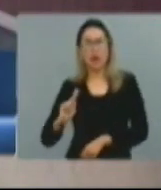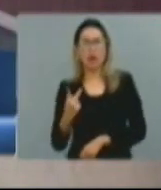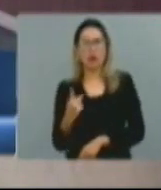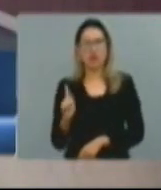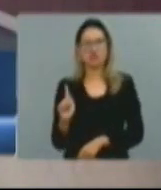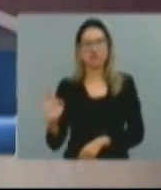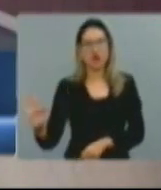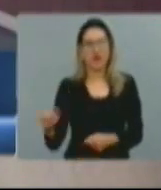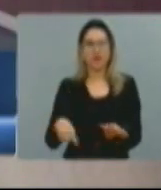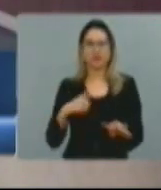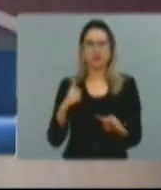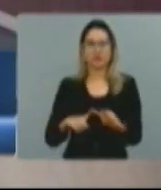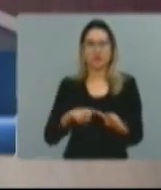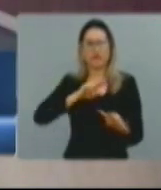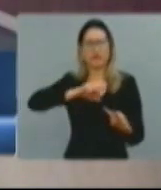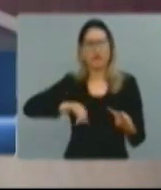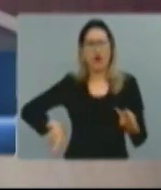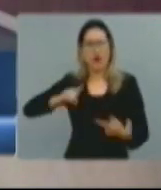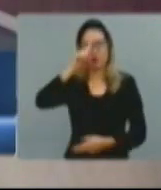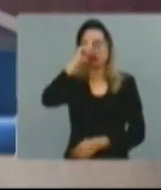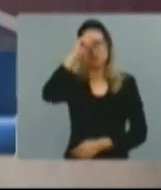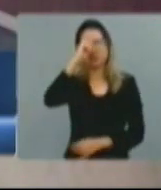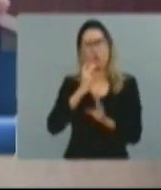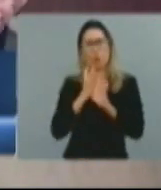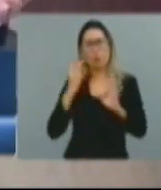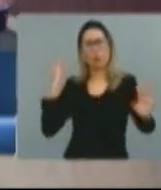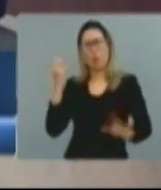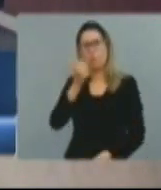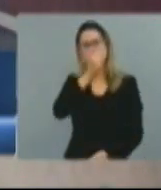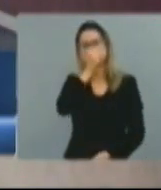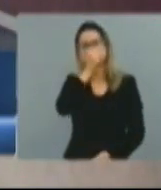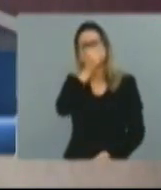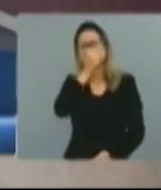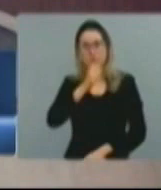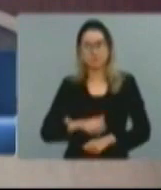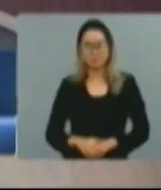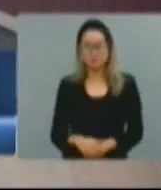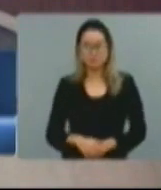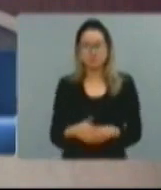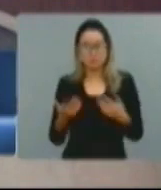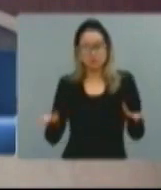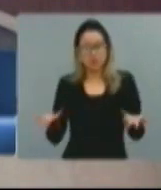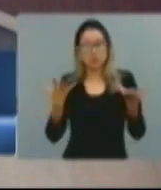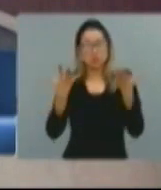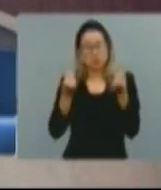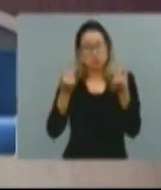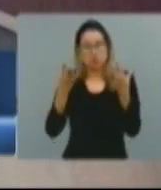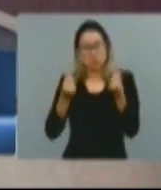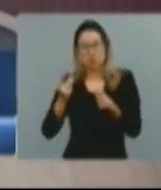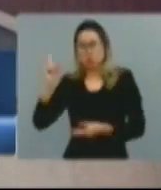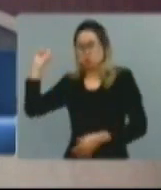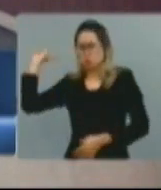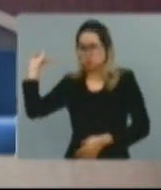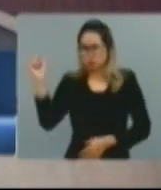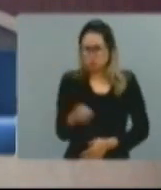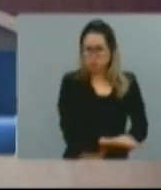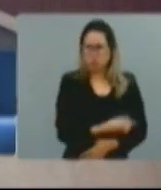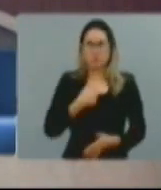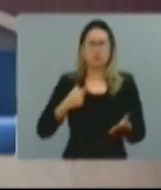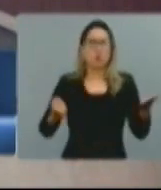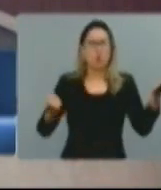ou do César Carlos, o que for. Bom, esses milhões que estão em uma conta específica para a compra